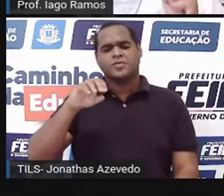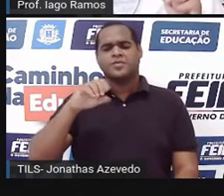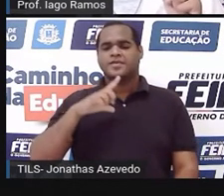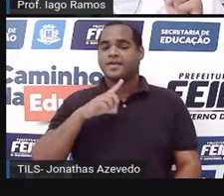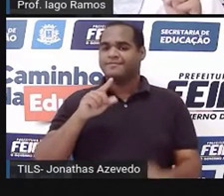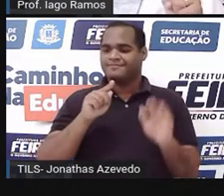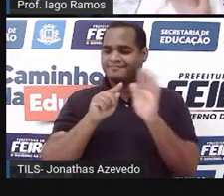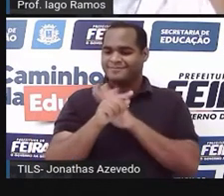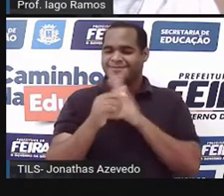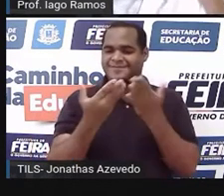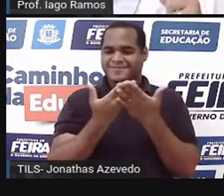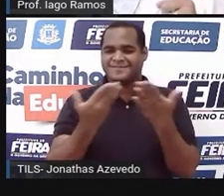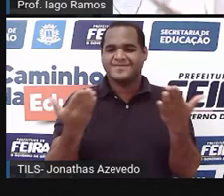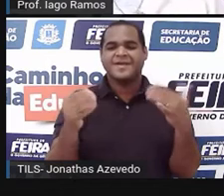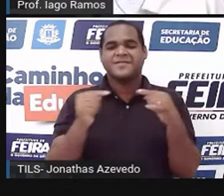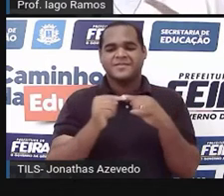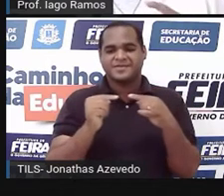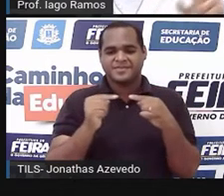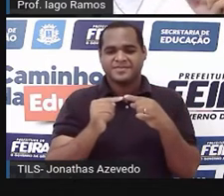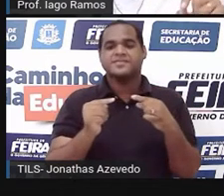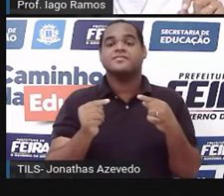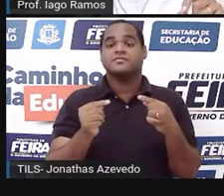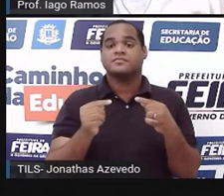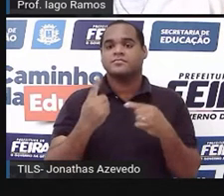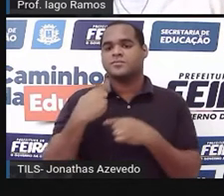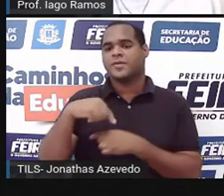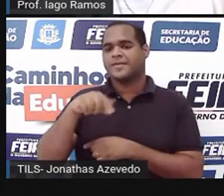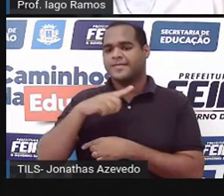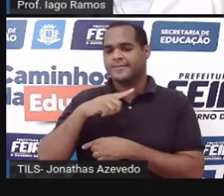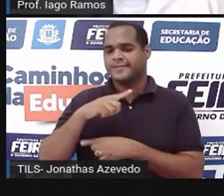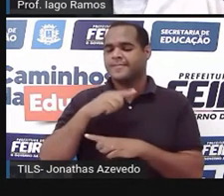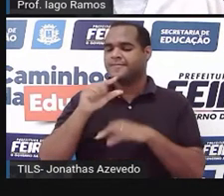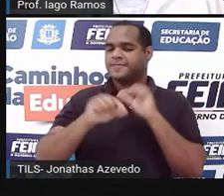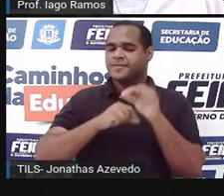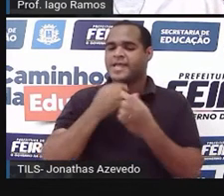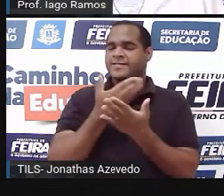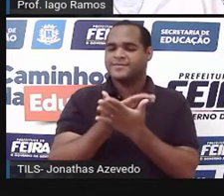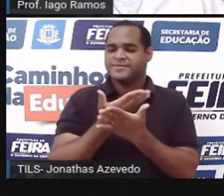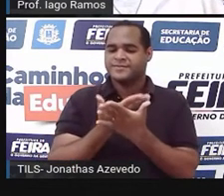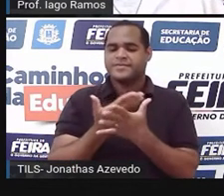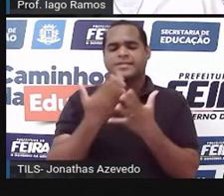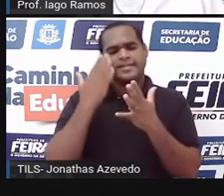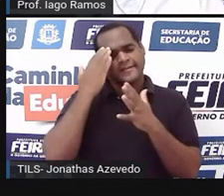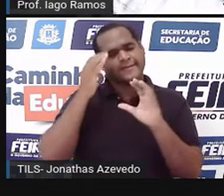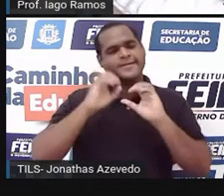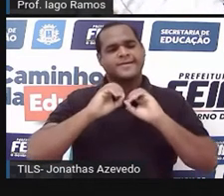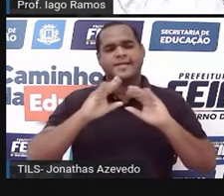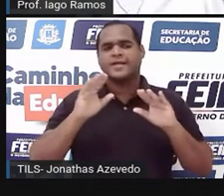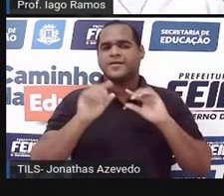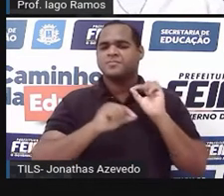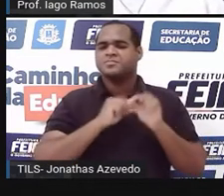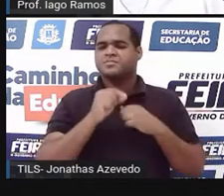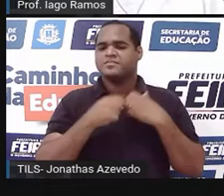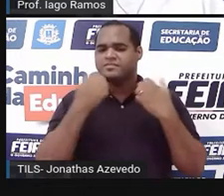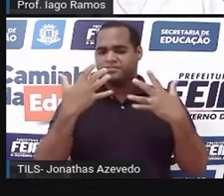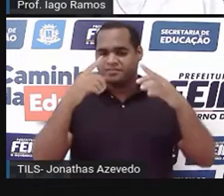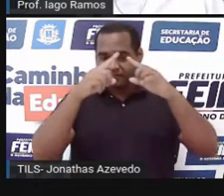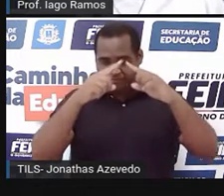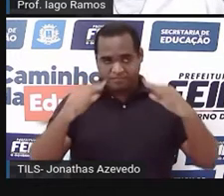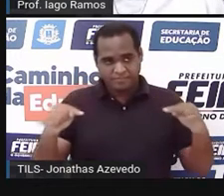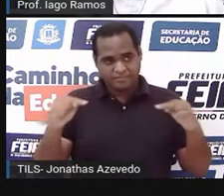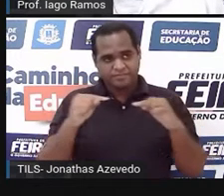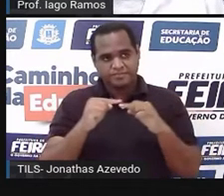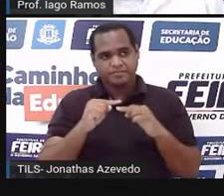pergunta é essa, né? Que polígono é esse que a gente já estudou por aqui? É claro que eu estou falando do triângulo, dos